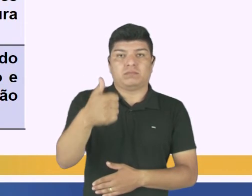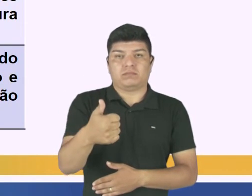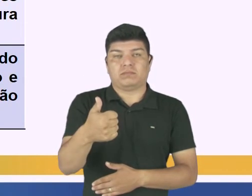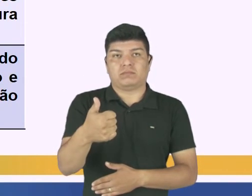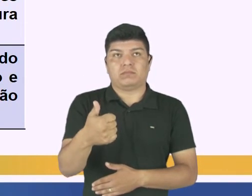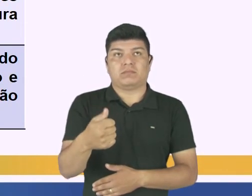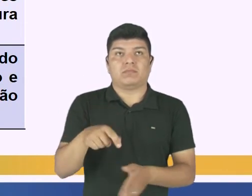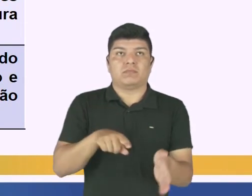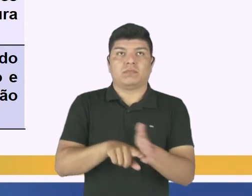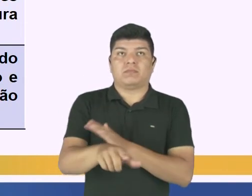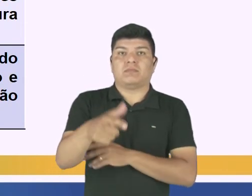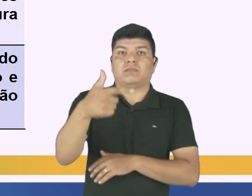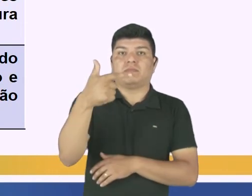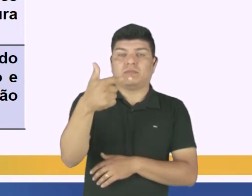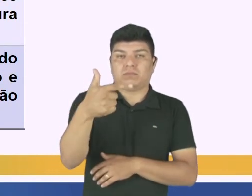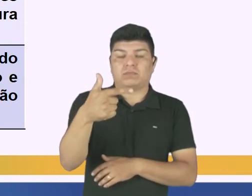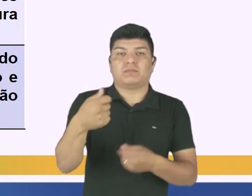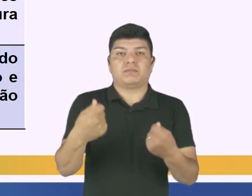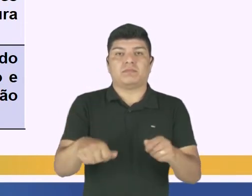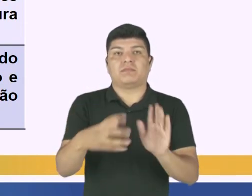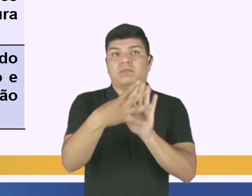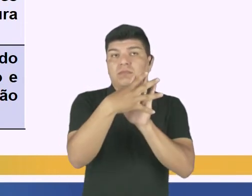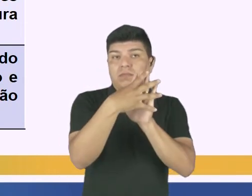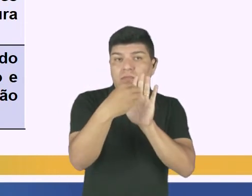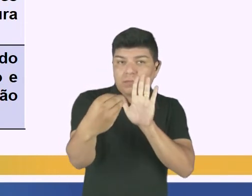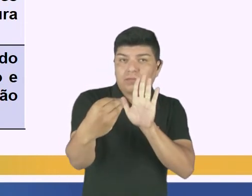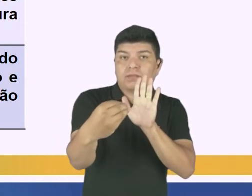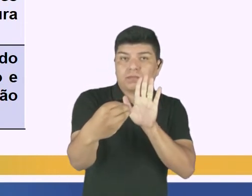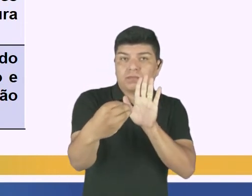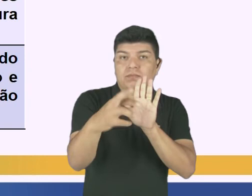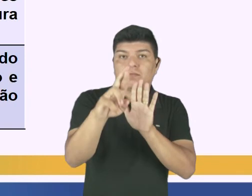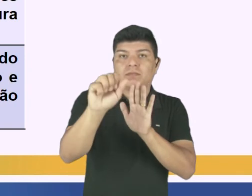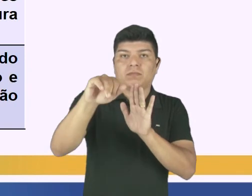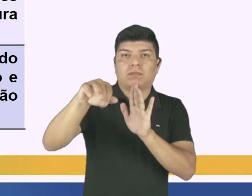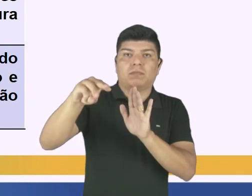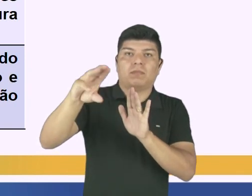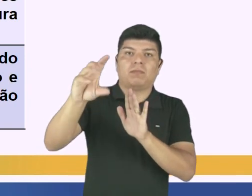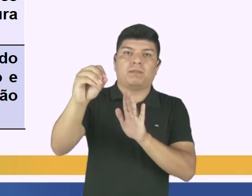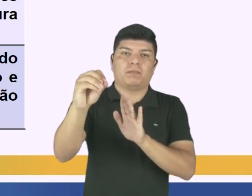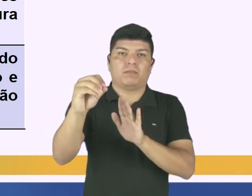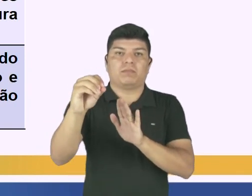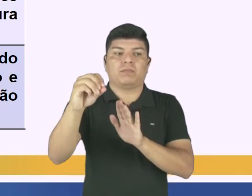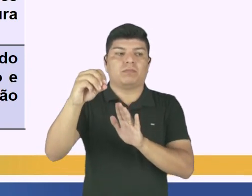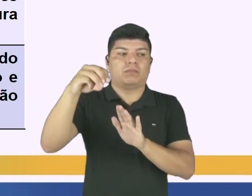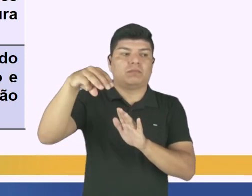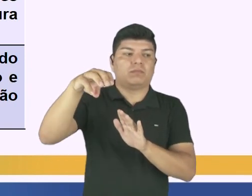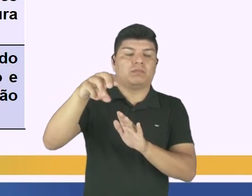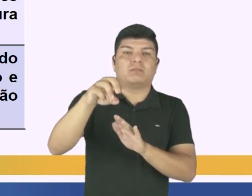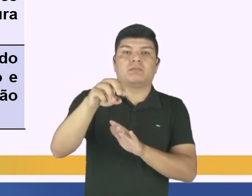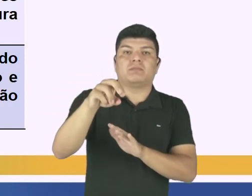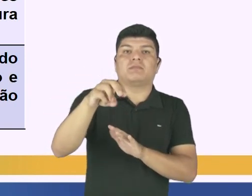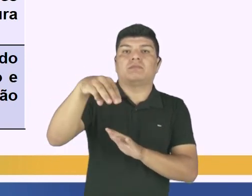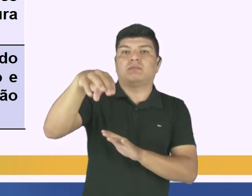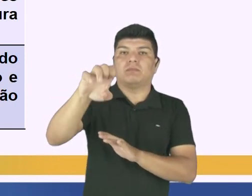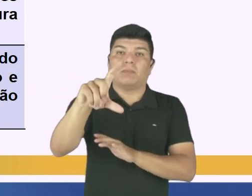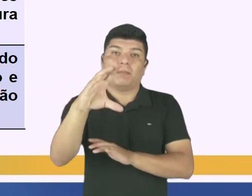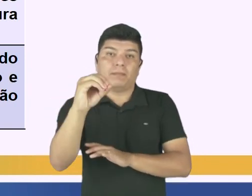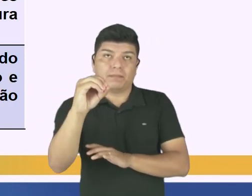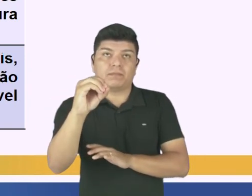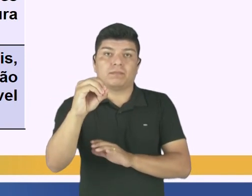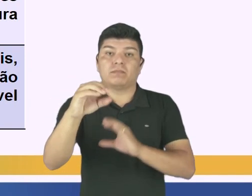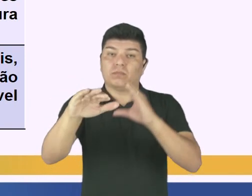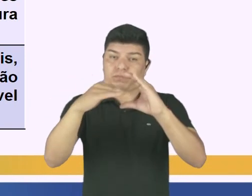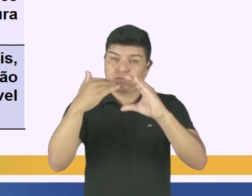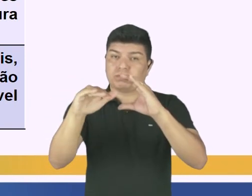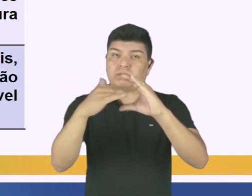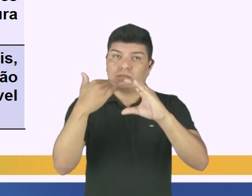O 2, também você vai plintar, você que é do Raimundo Melo ou da Berta Vieira, pode estar enviando pra mim. O professor César